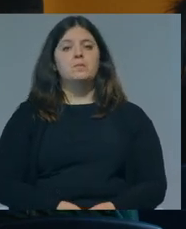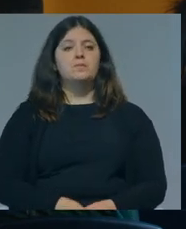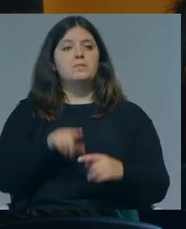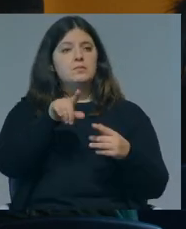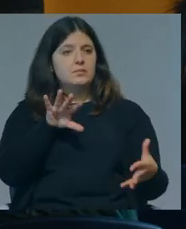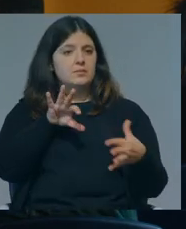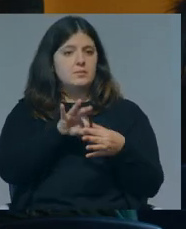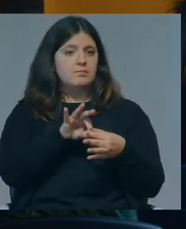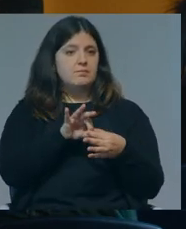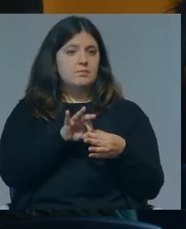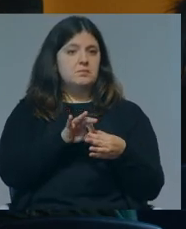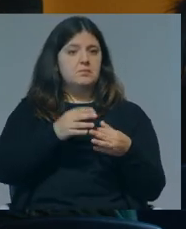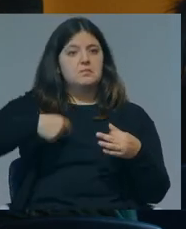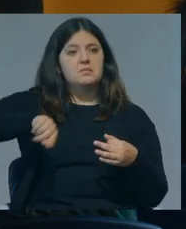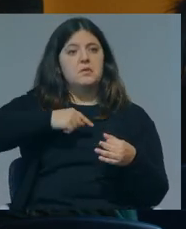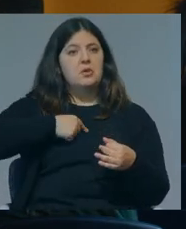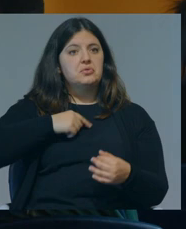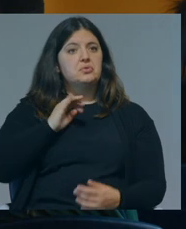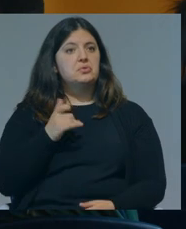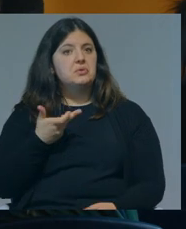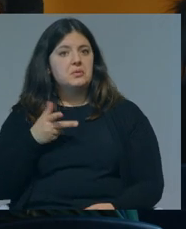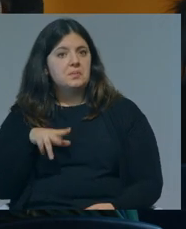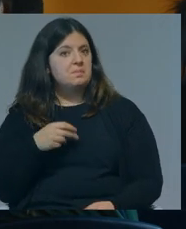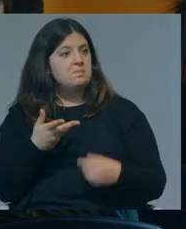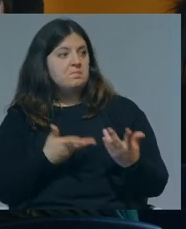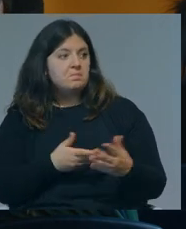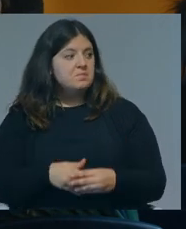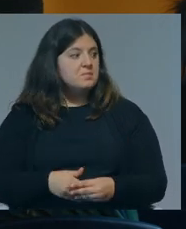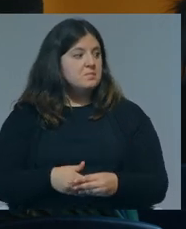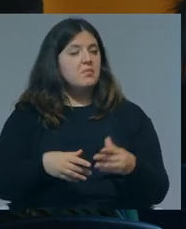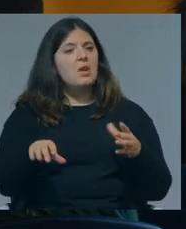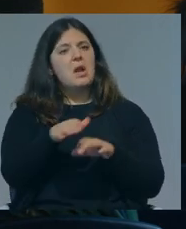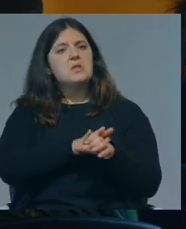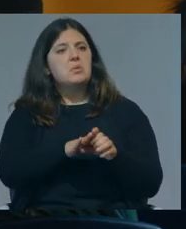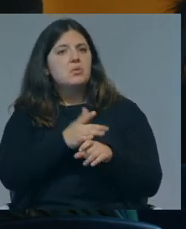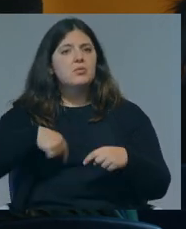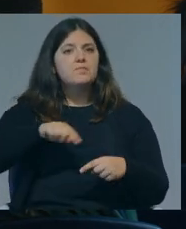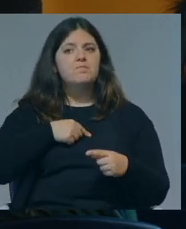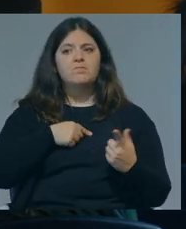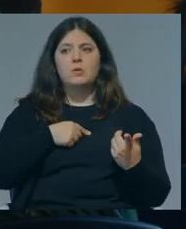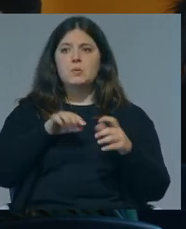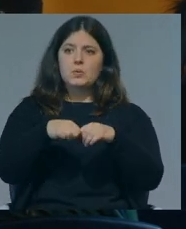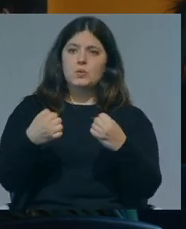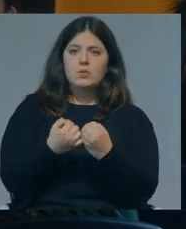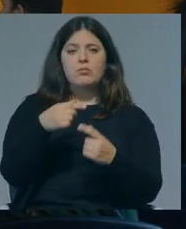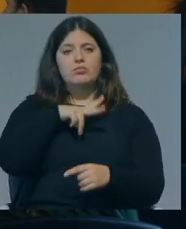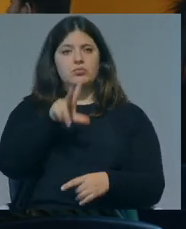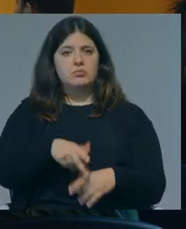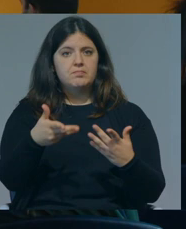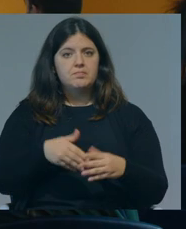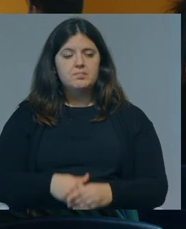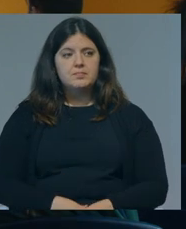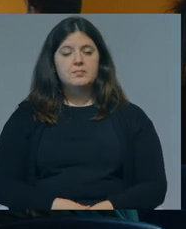Isto faz sentido para nós, Suzana, no nosso contexto social, em Portugal.